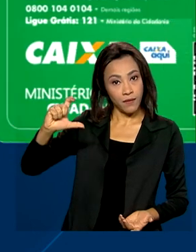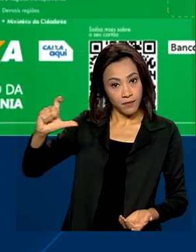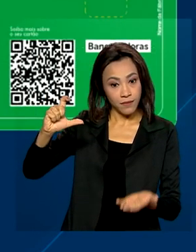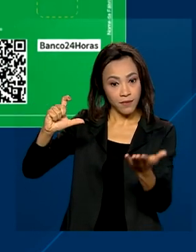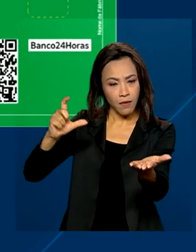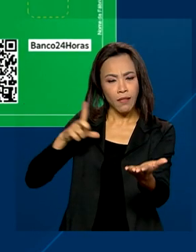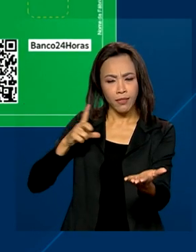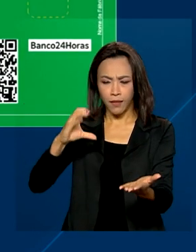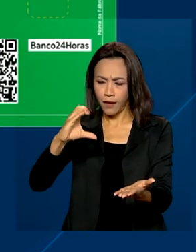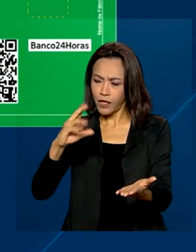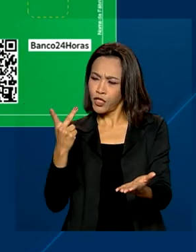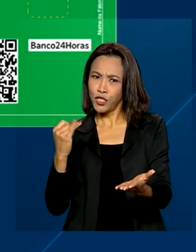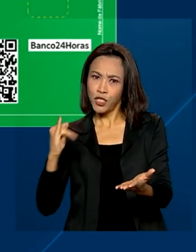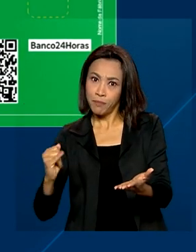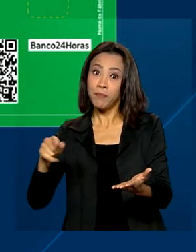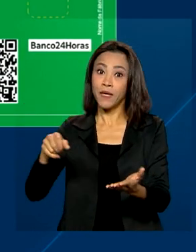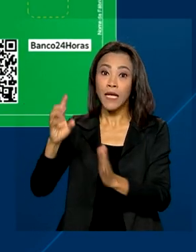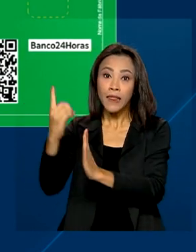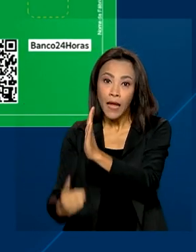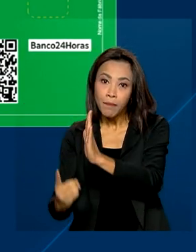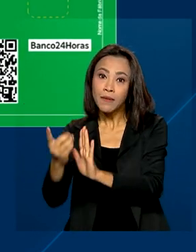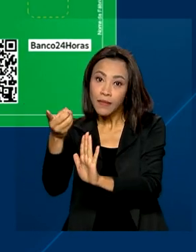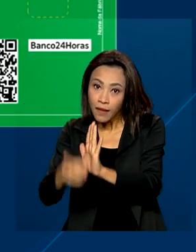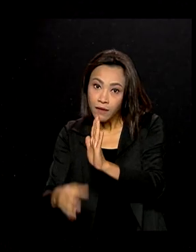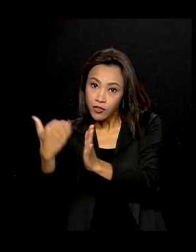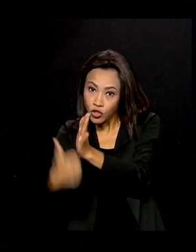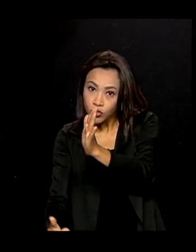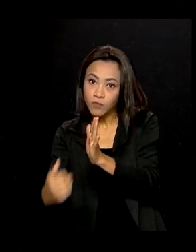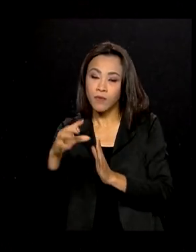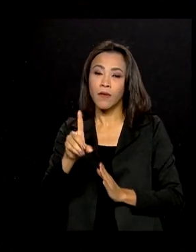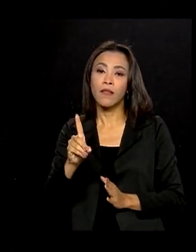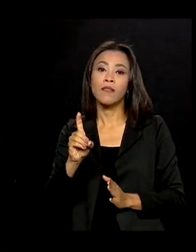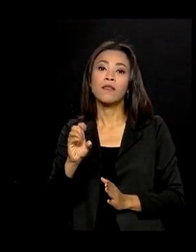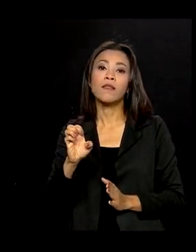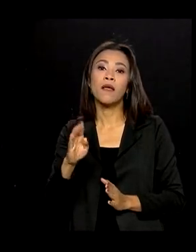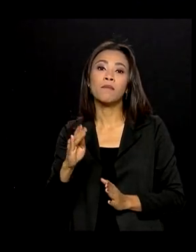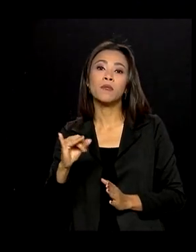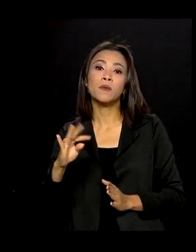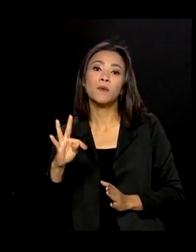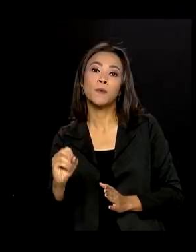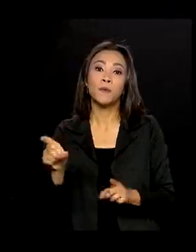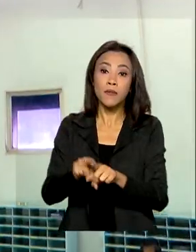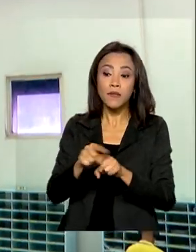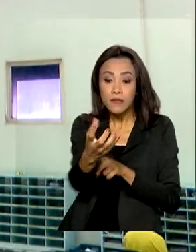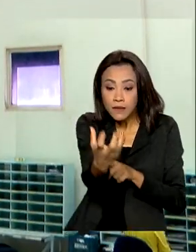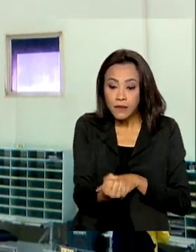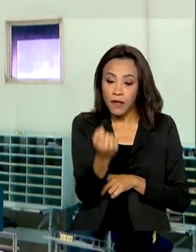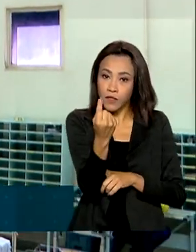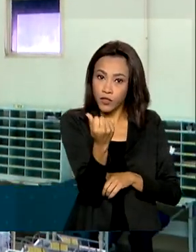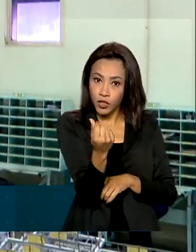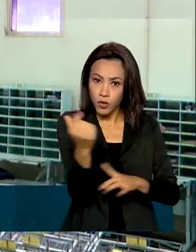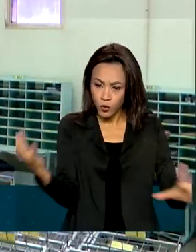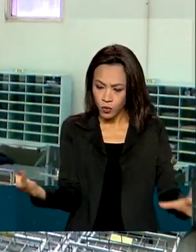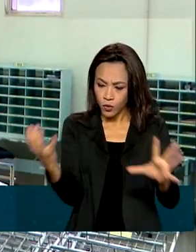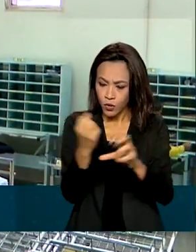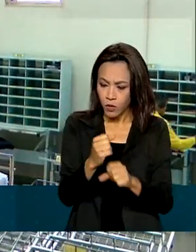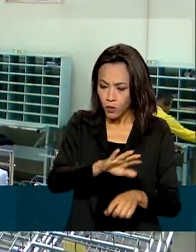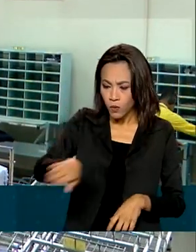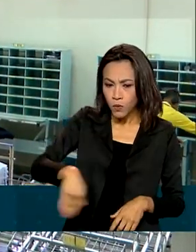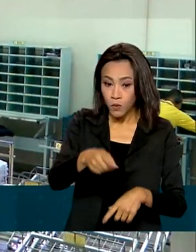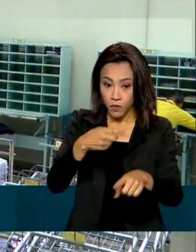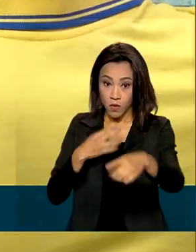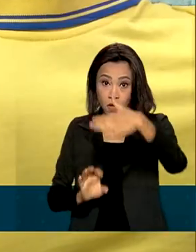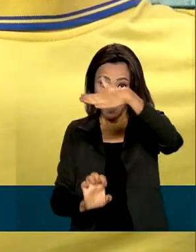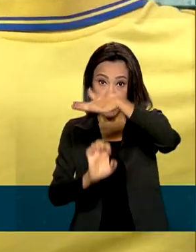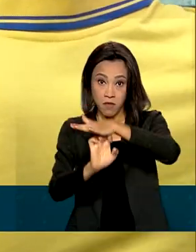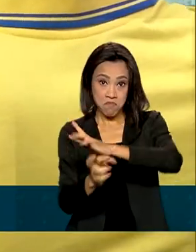Ele tem chip com função de débito e ainda permite que o usuário faça saque em dinheiro. No total, os Correios vão